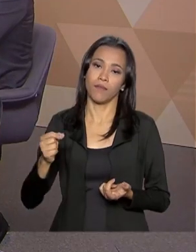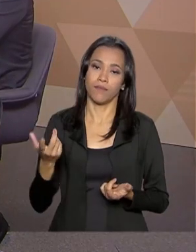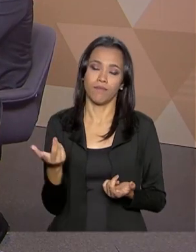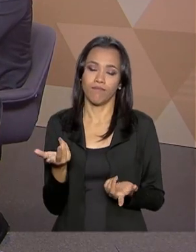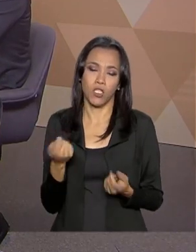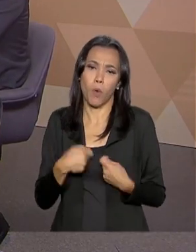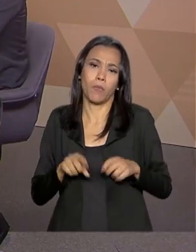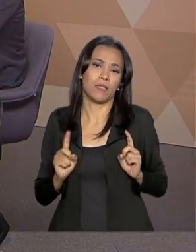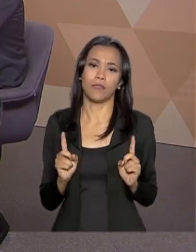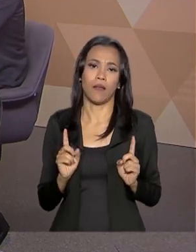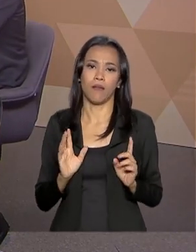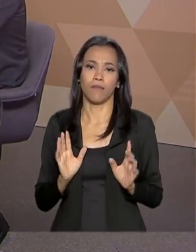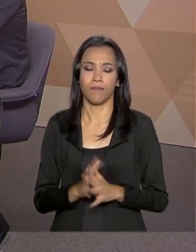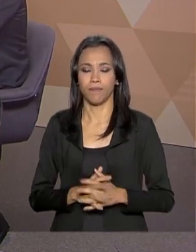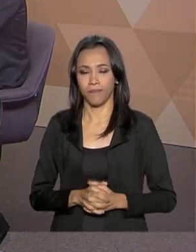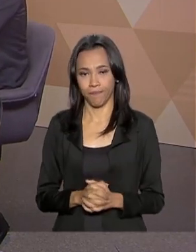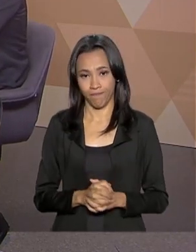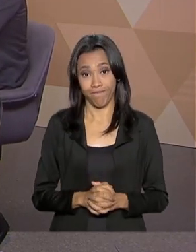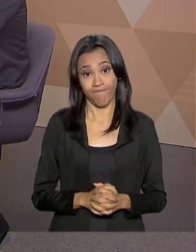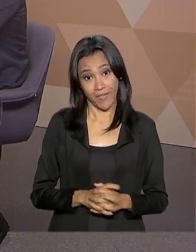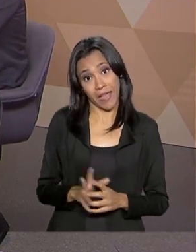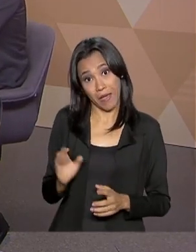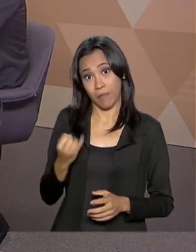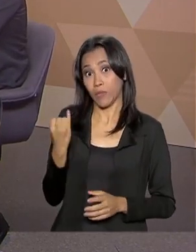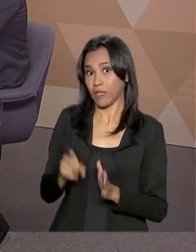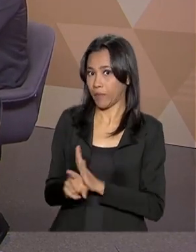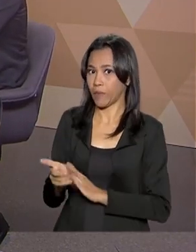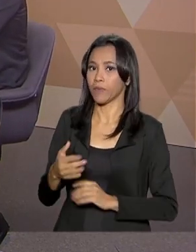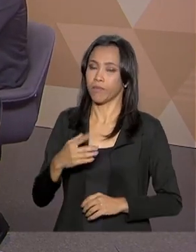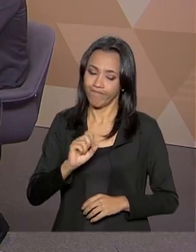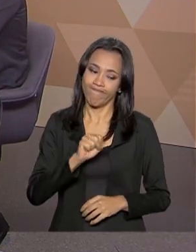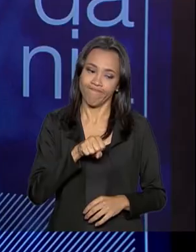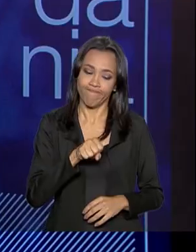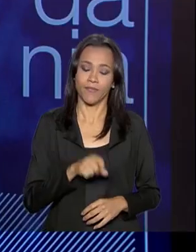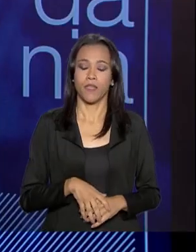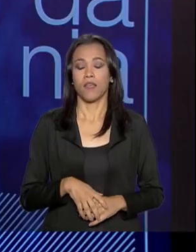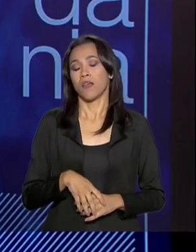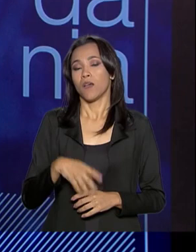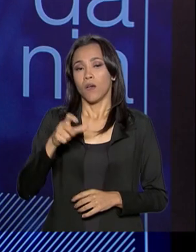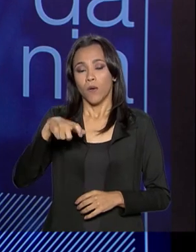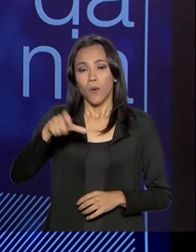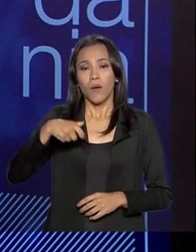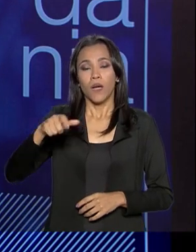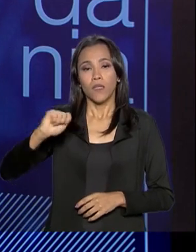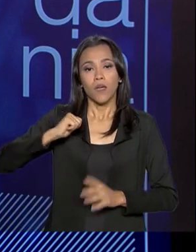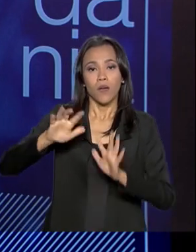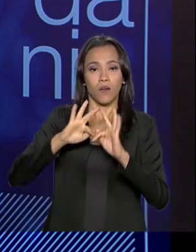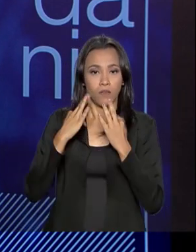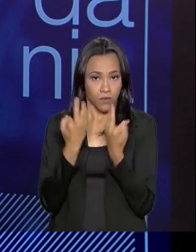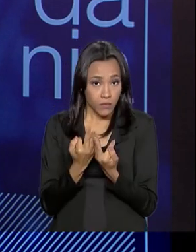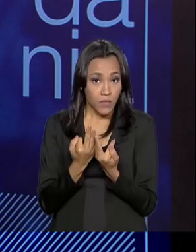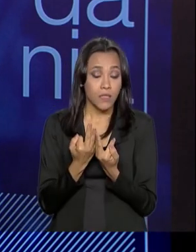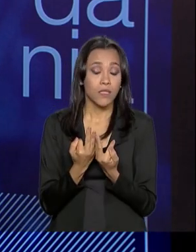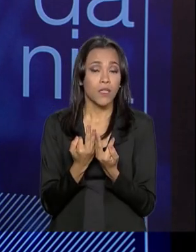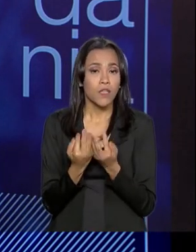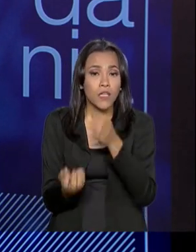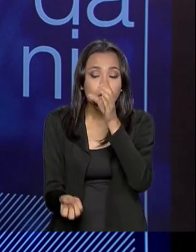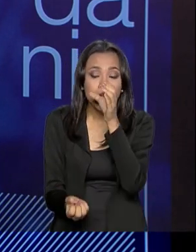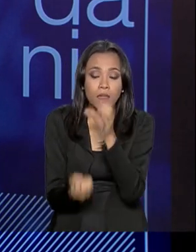Essa é uma questão fundamental, né, ministro? Na verdade, o Bolsa Família foi montado sobre uma base de